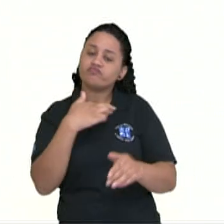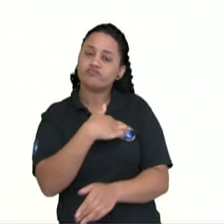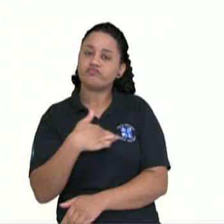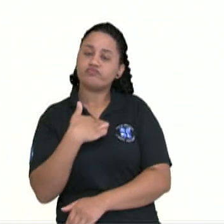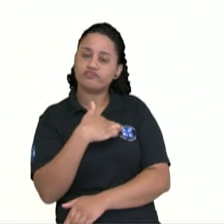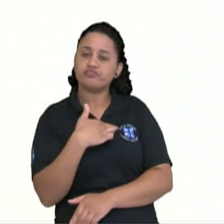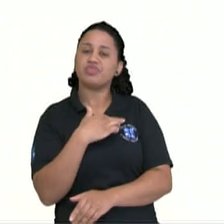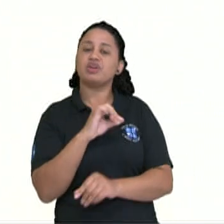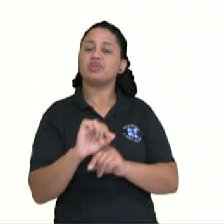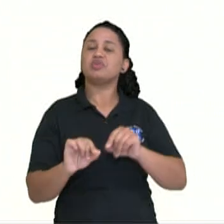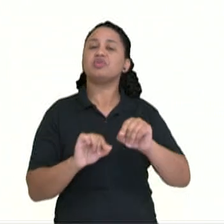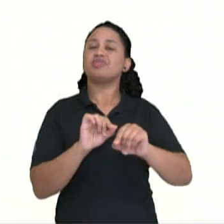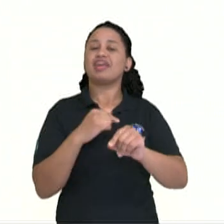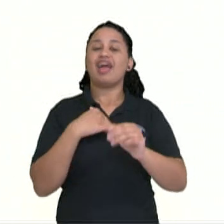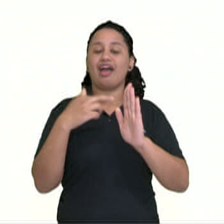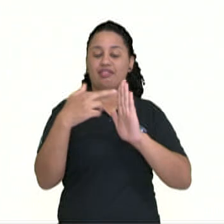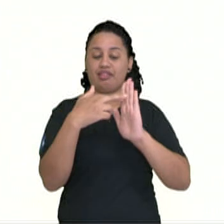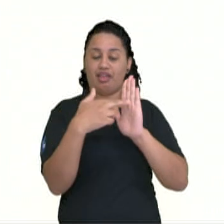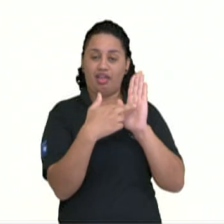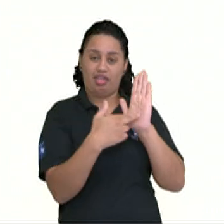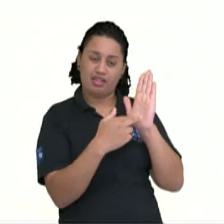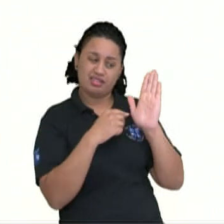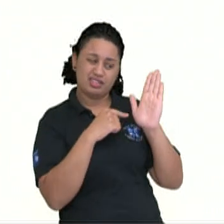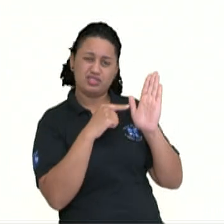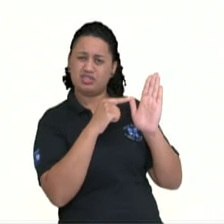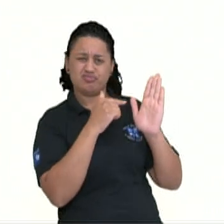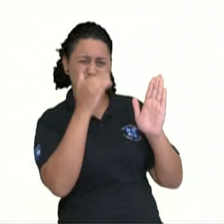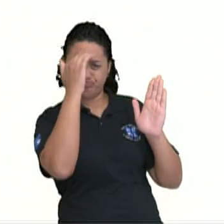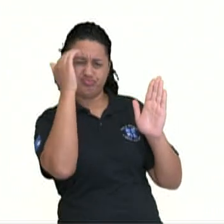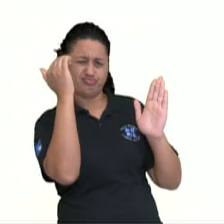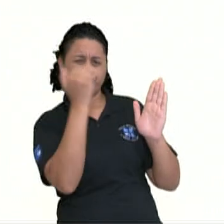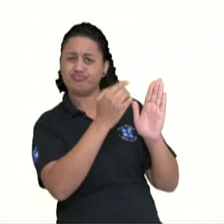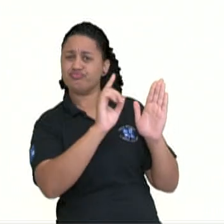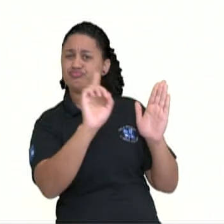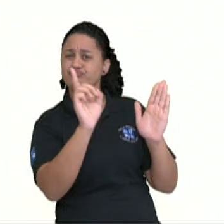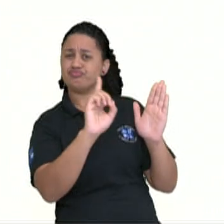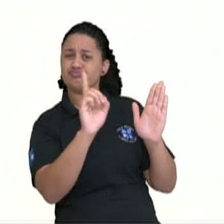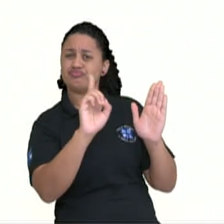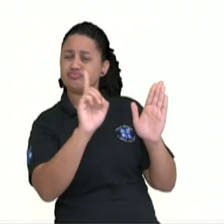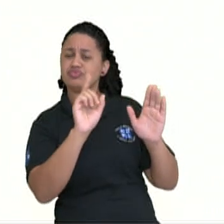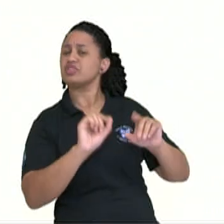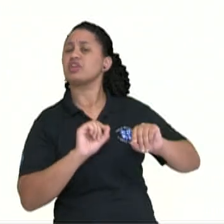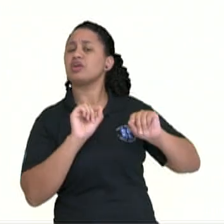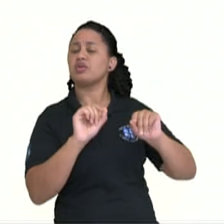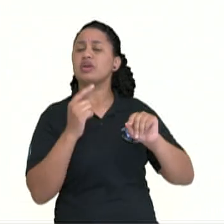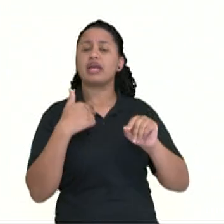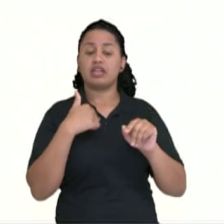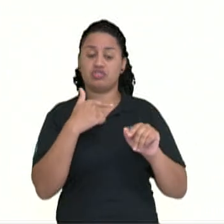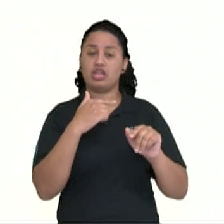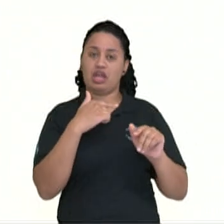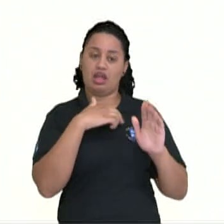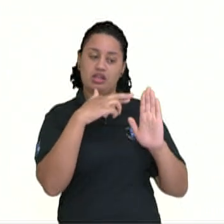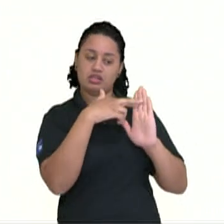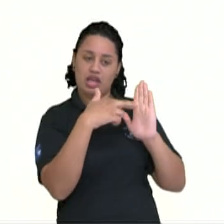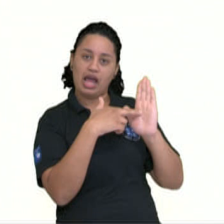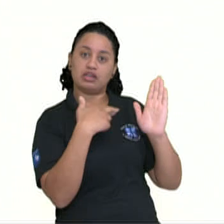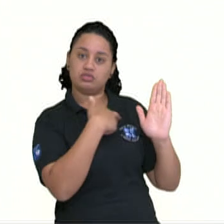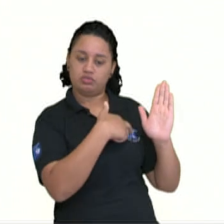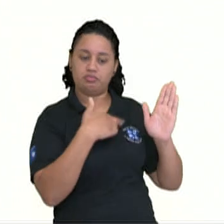com a norma, ele vem rompendo com a norma que era seguida pelo romantismo.